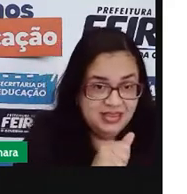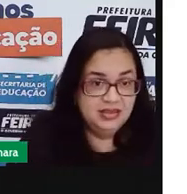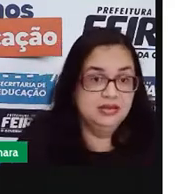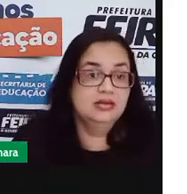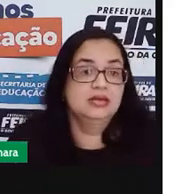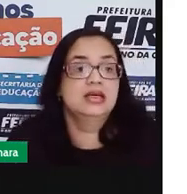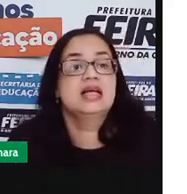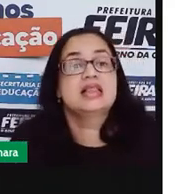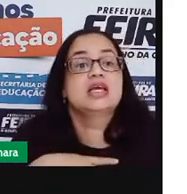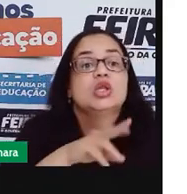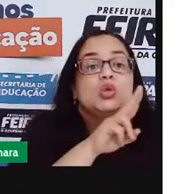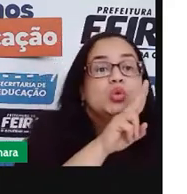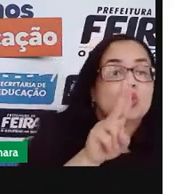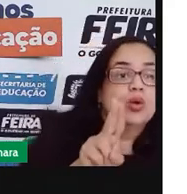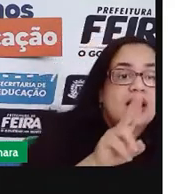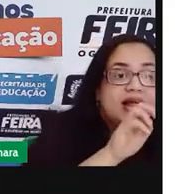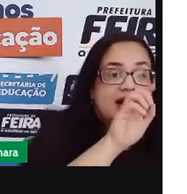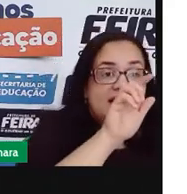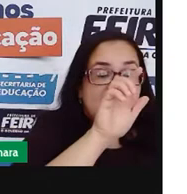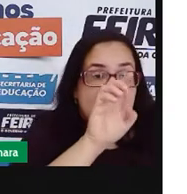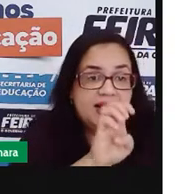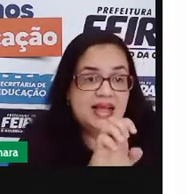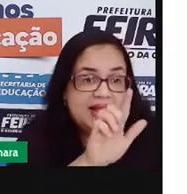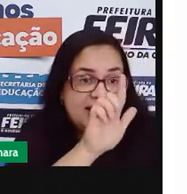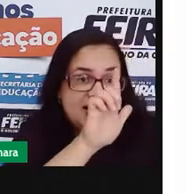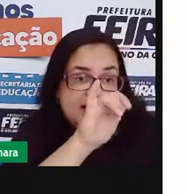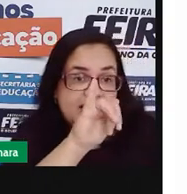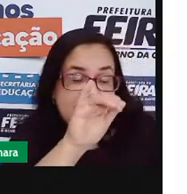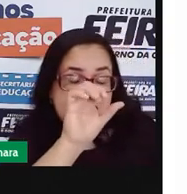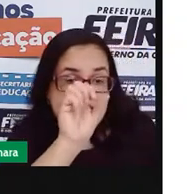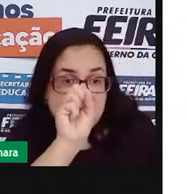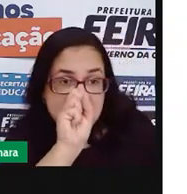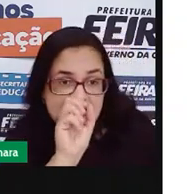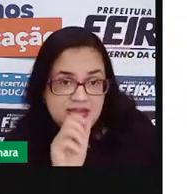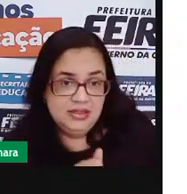E tinha um nome chamado Elisa.